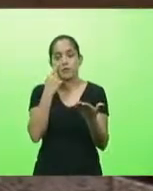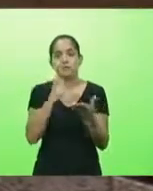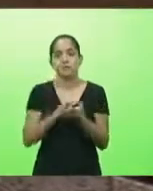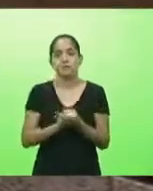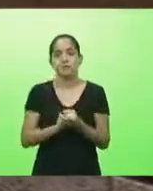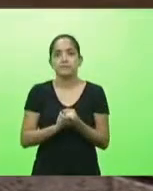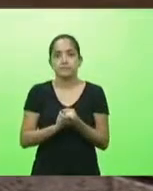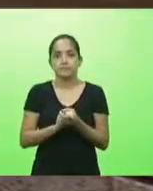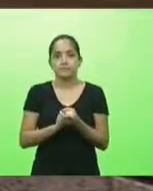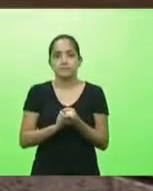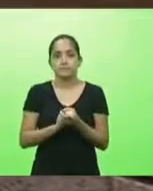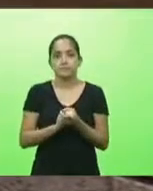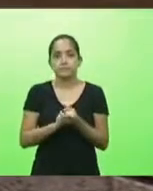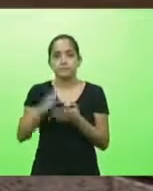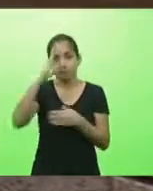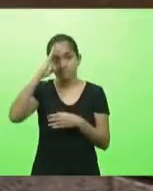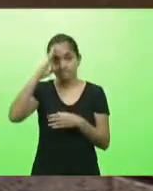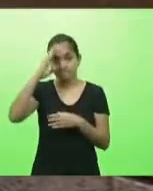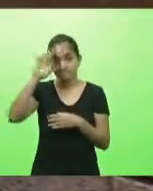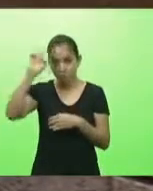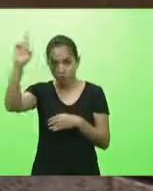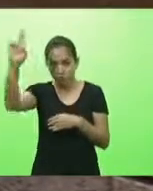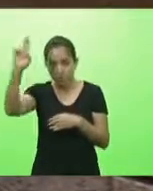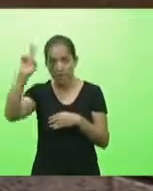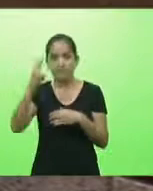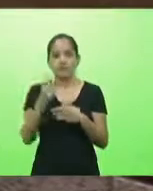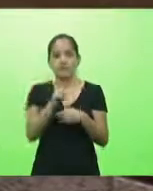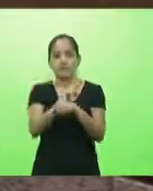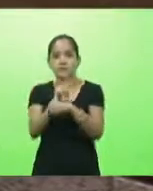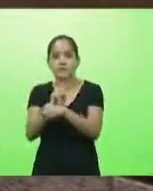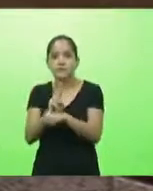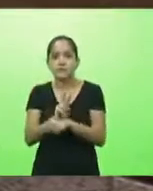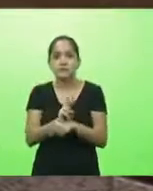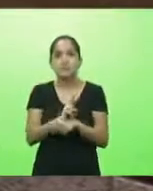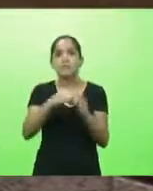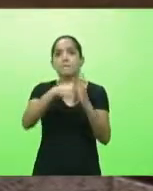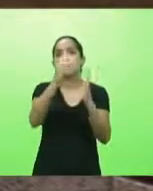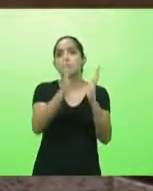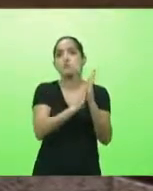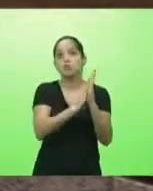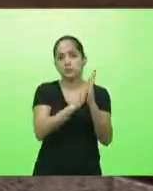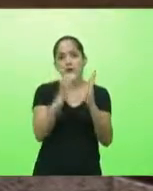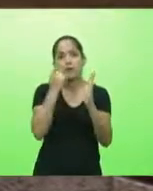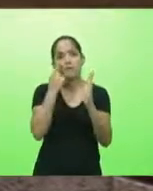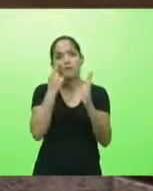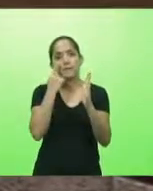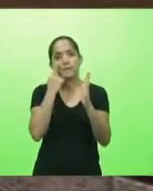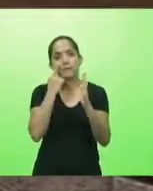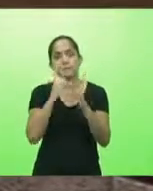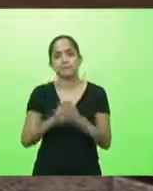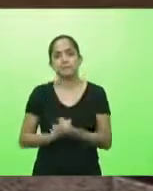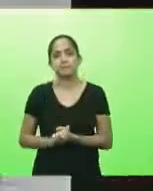a autoridade fiscalizadora fez ela multou olha só bota ali a multa olha lá